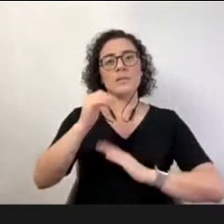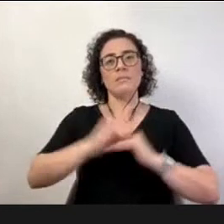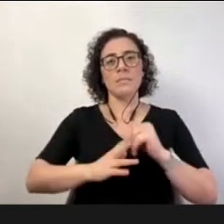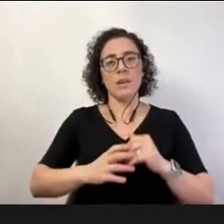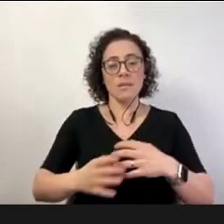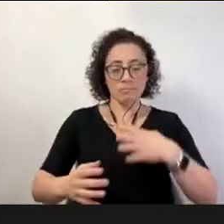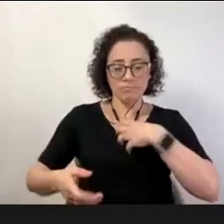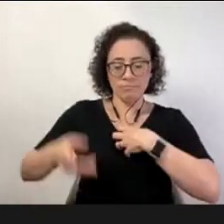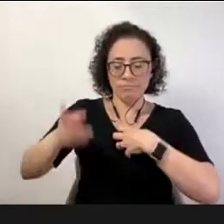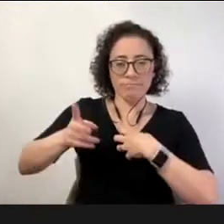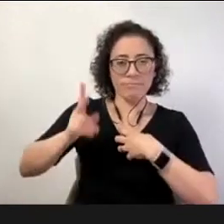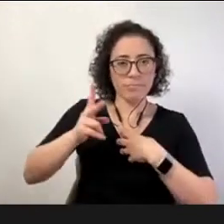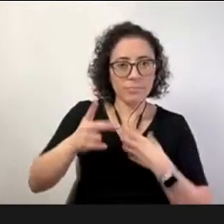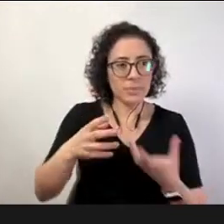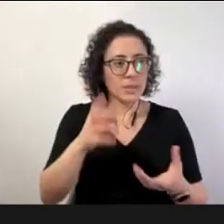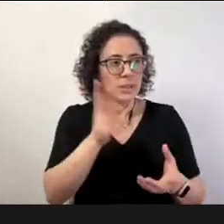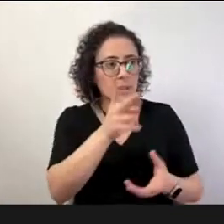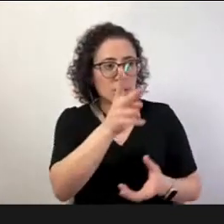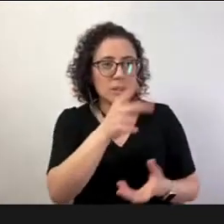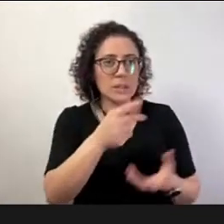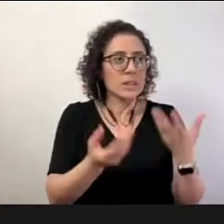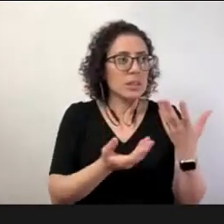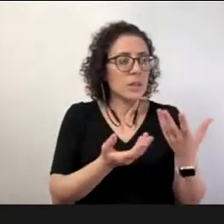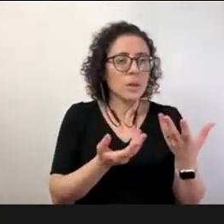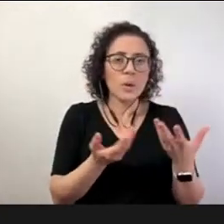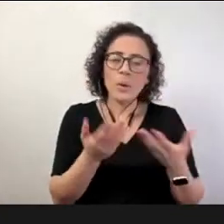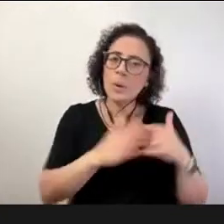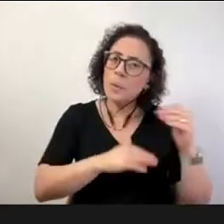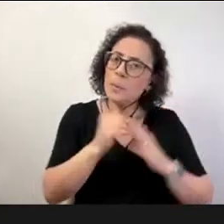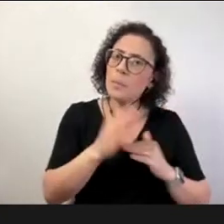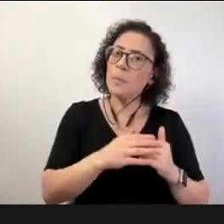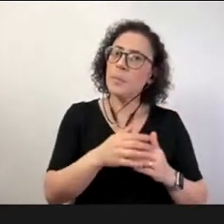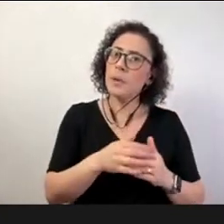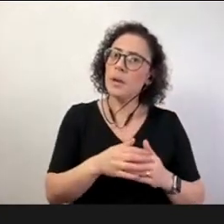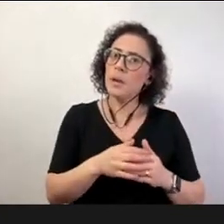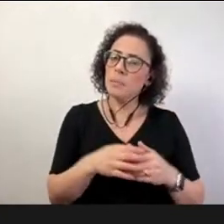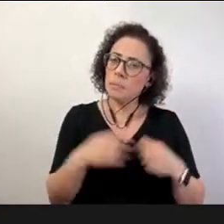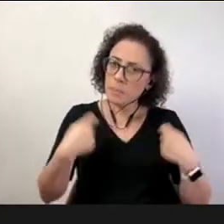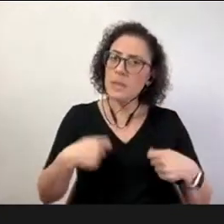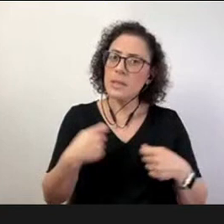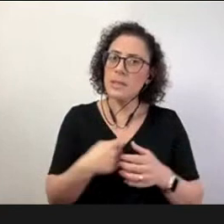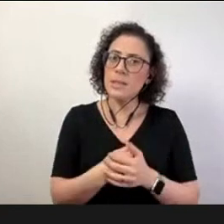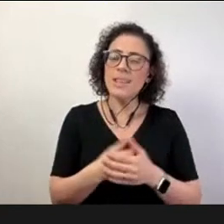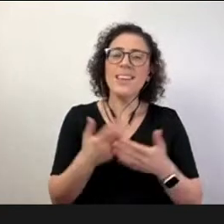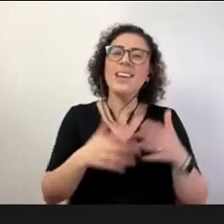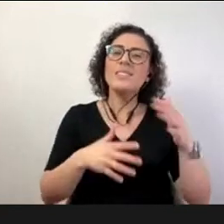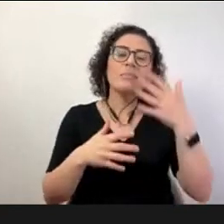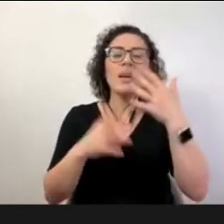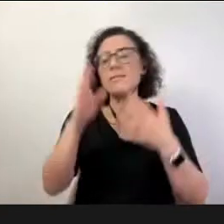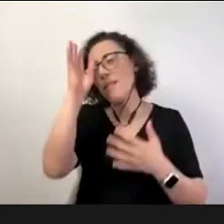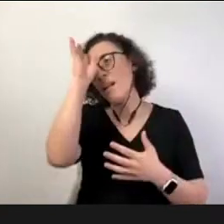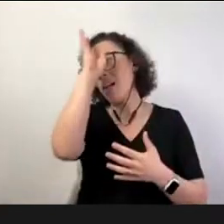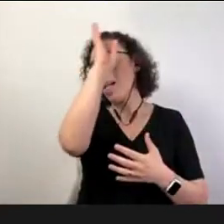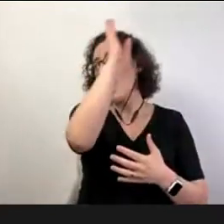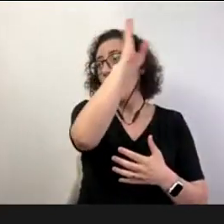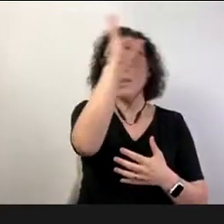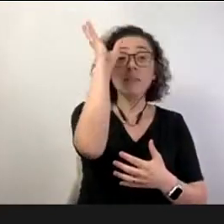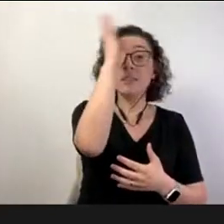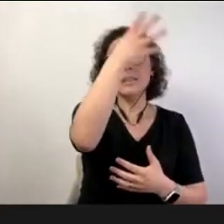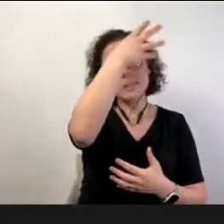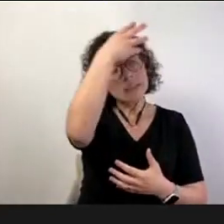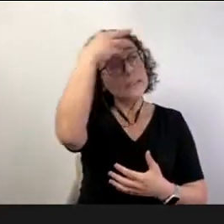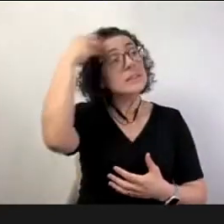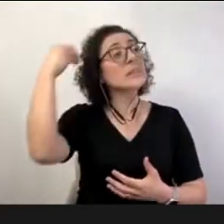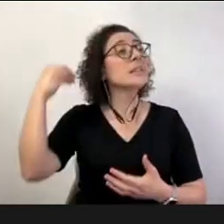a gente acaba aqui deixando talvez como algo que não fosse fundamental e o é extremamente fundamental